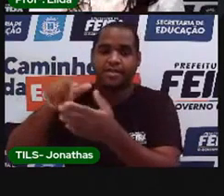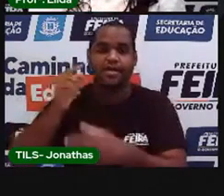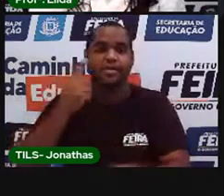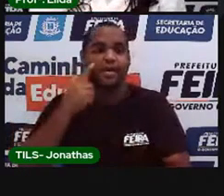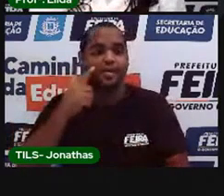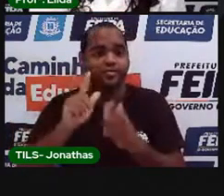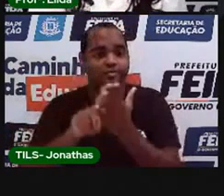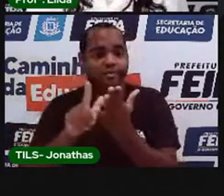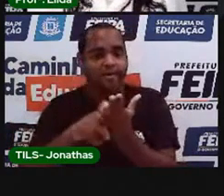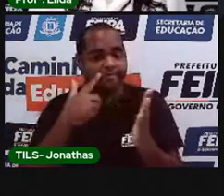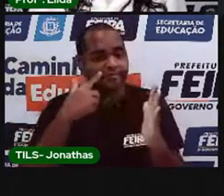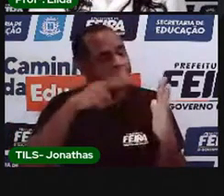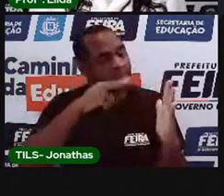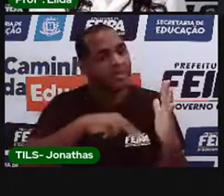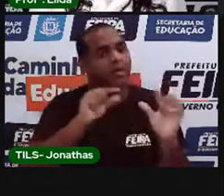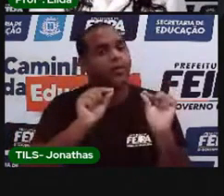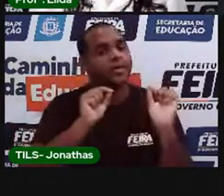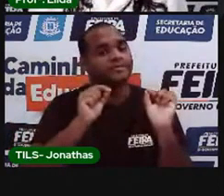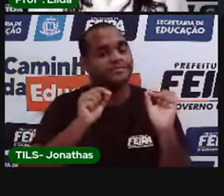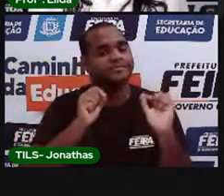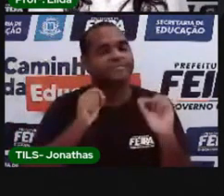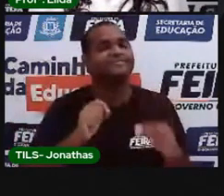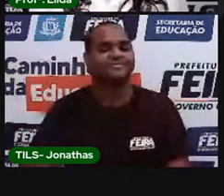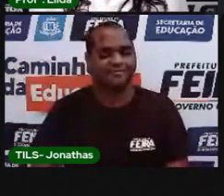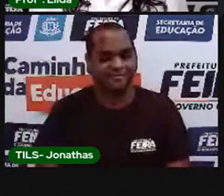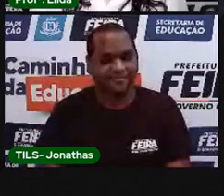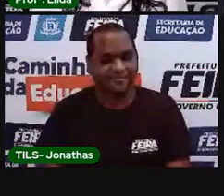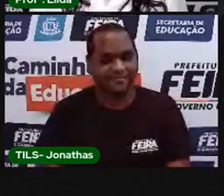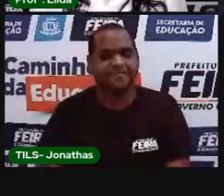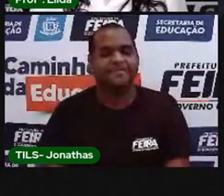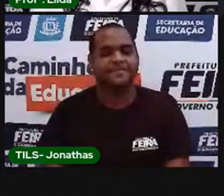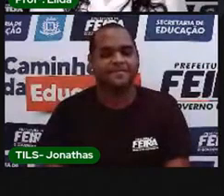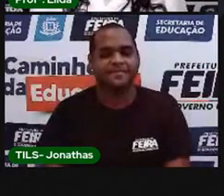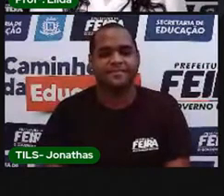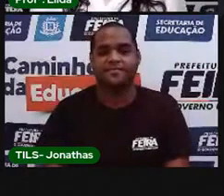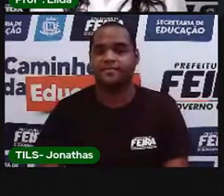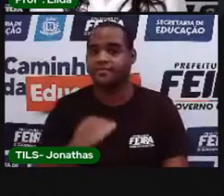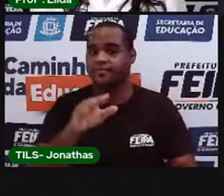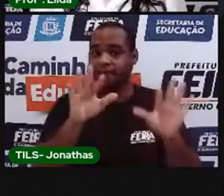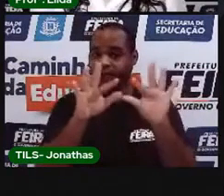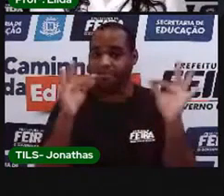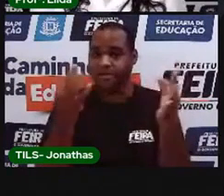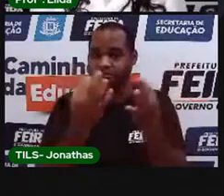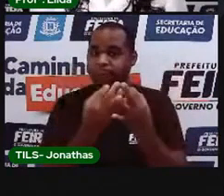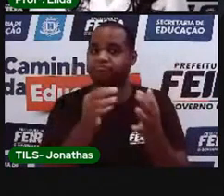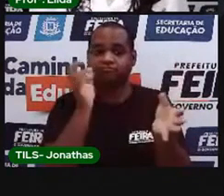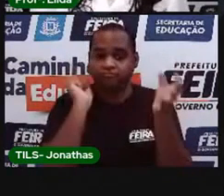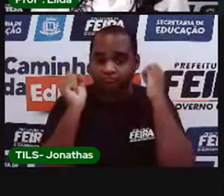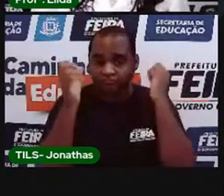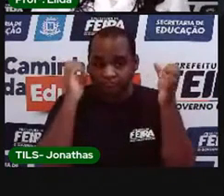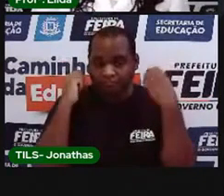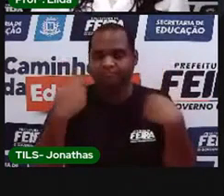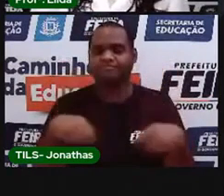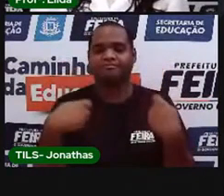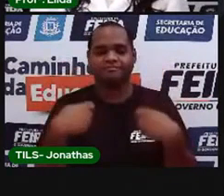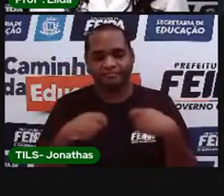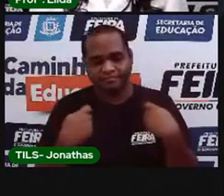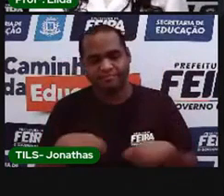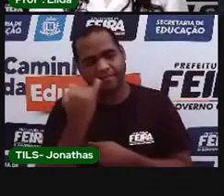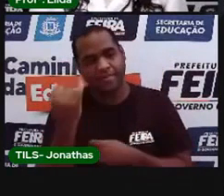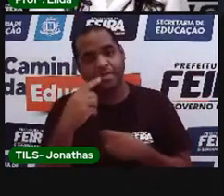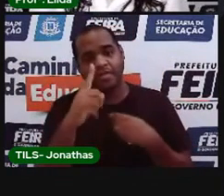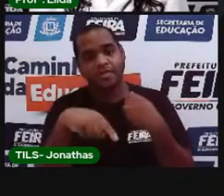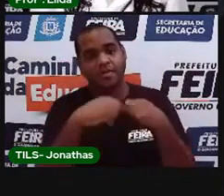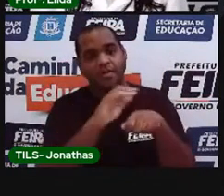o que você escreveu. Deixe sua família ouvir o que está escrito. Depois, você vai